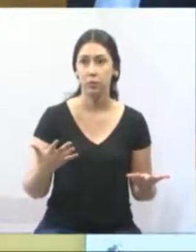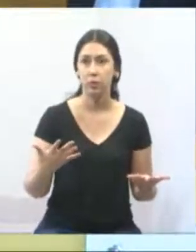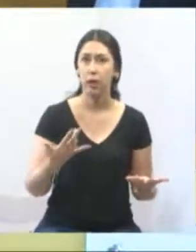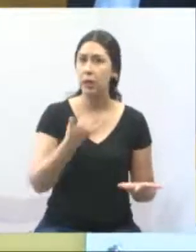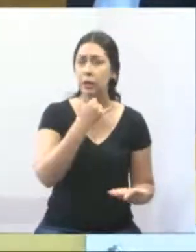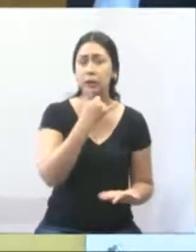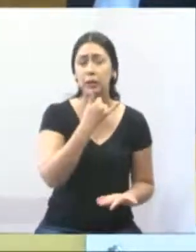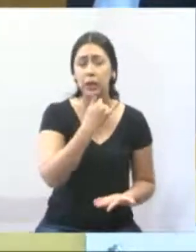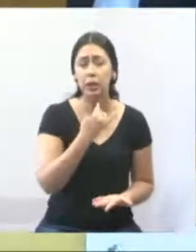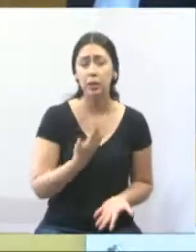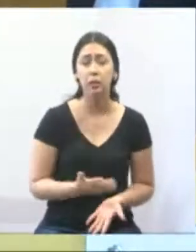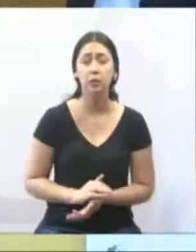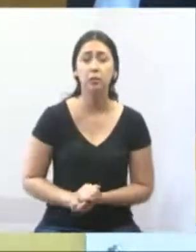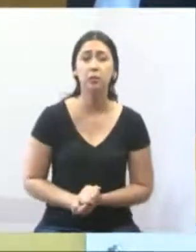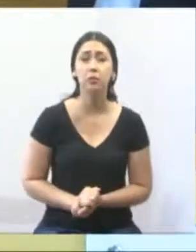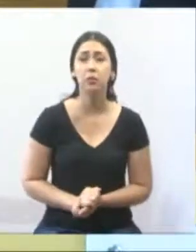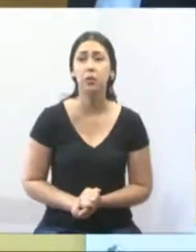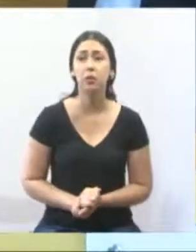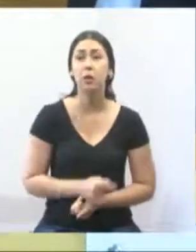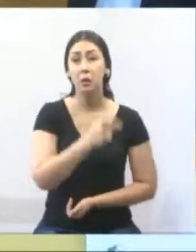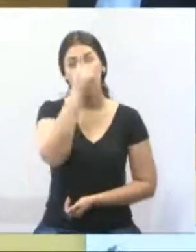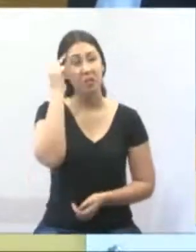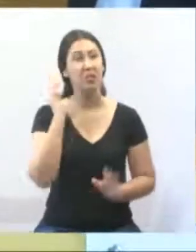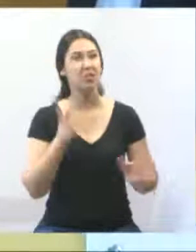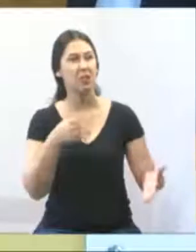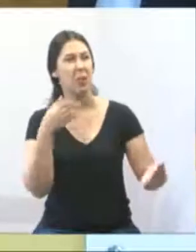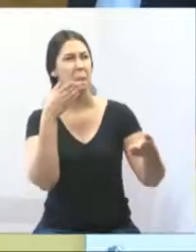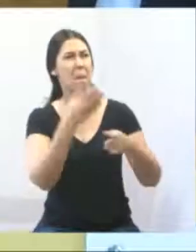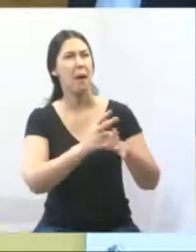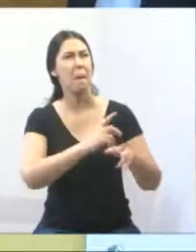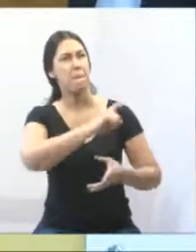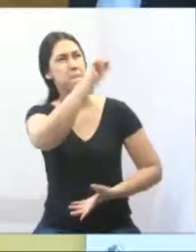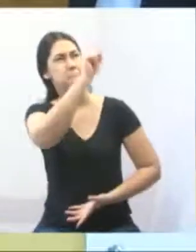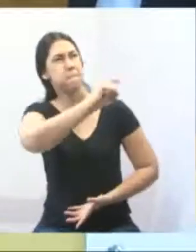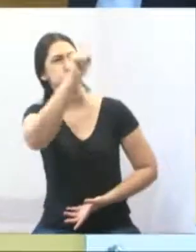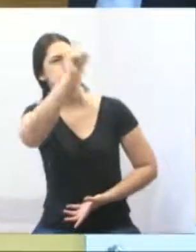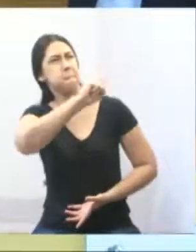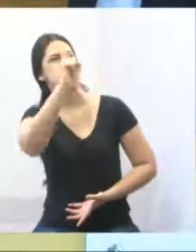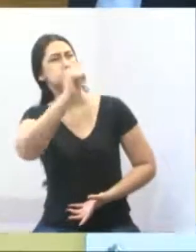muito triste, o pessoal foi lá e já pichou o nome dele.